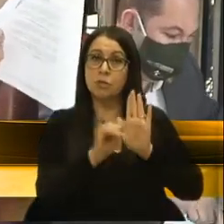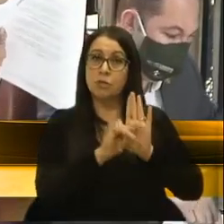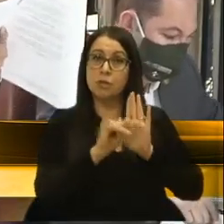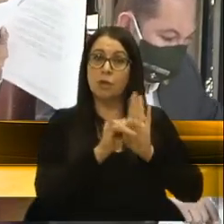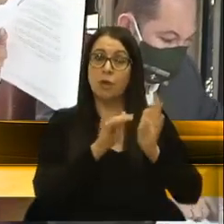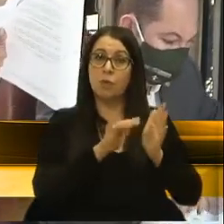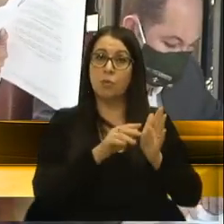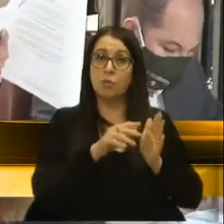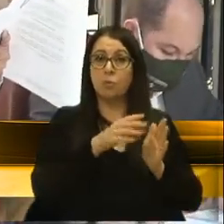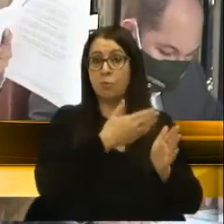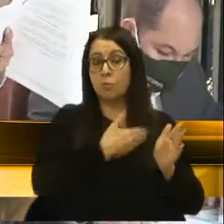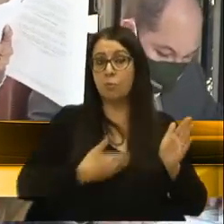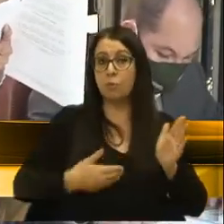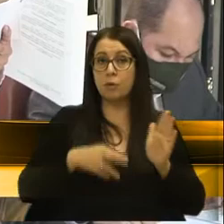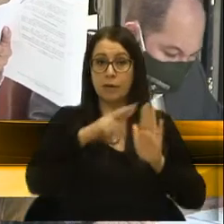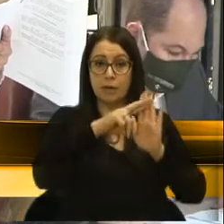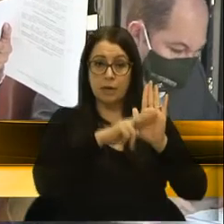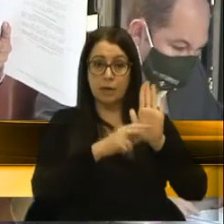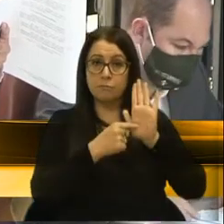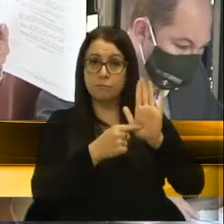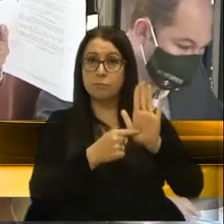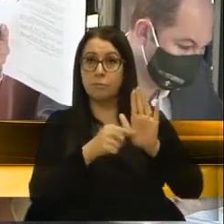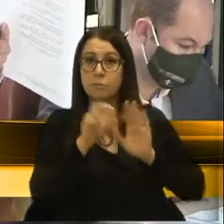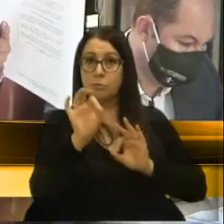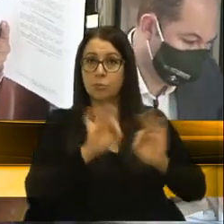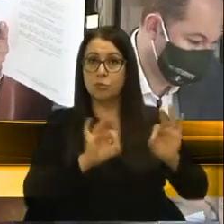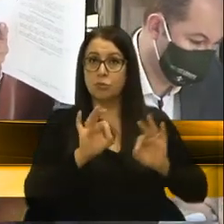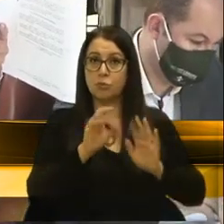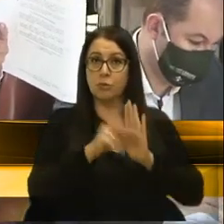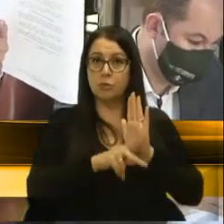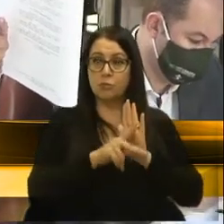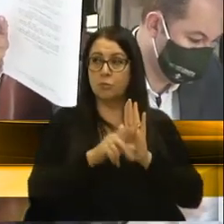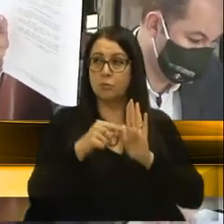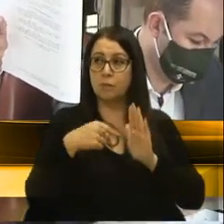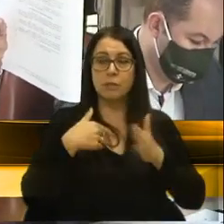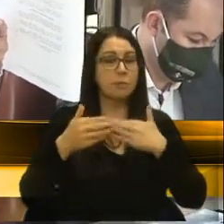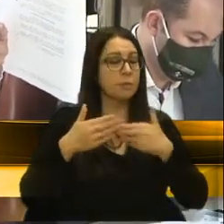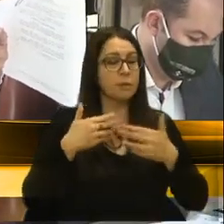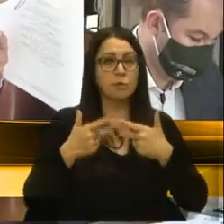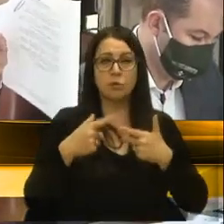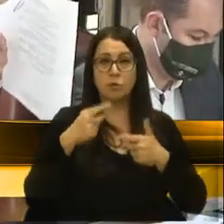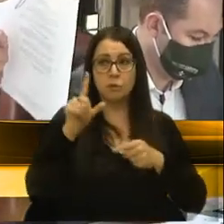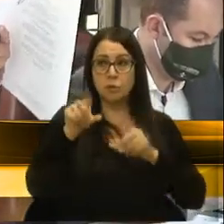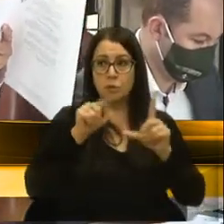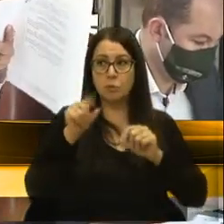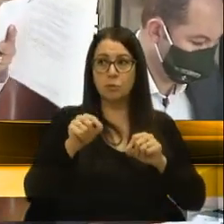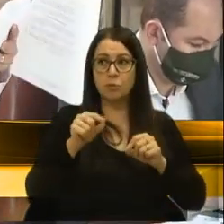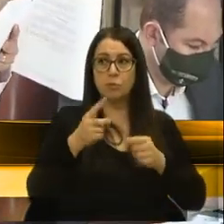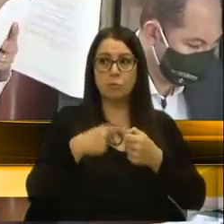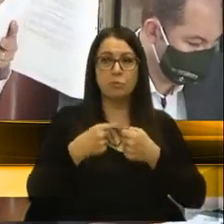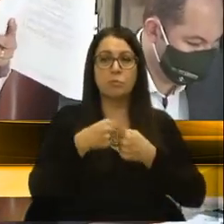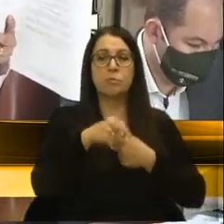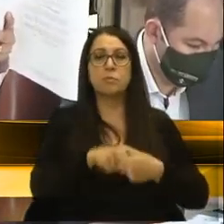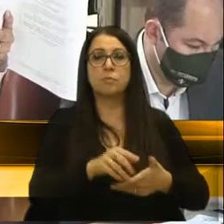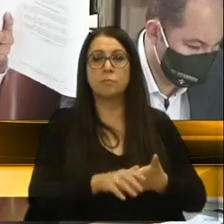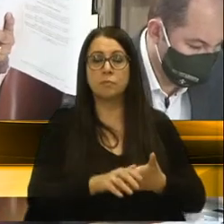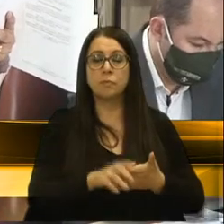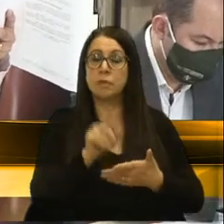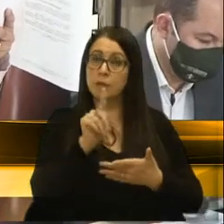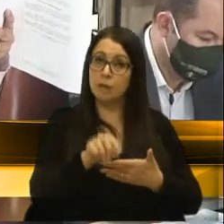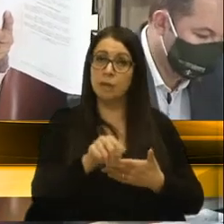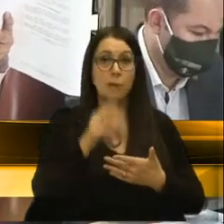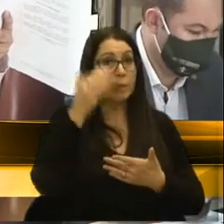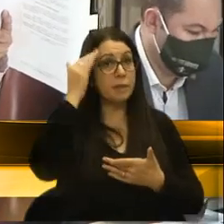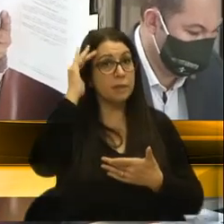que defina as regras para a participação do projeto, independente do instrumento a ser escolhido pelo município. É o